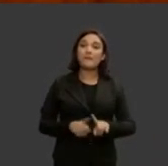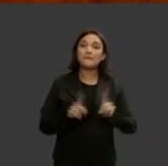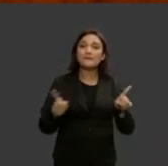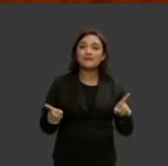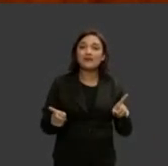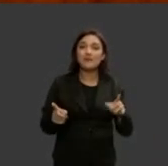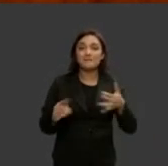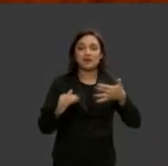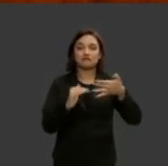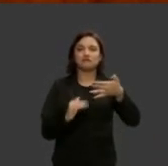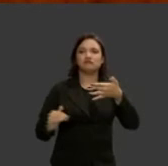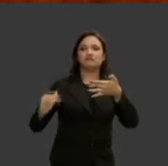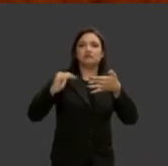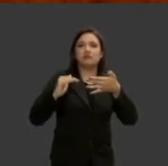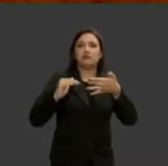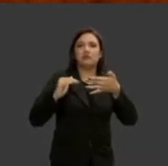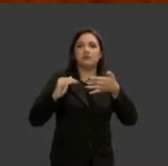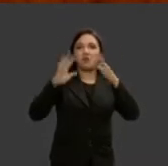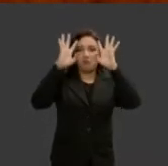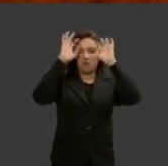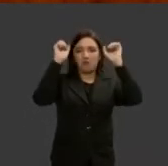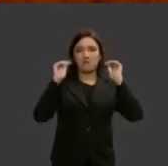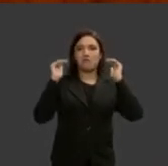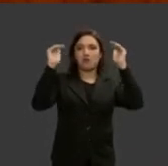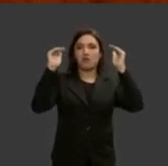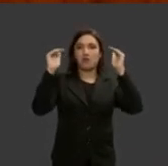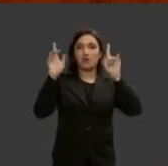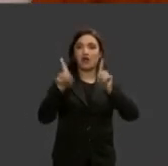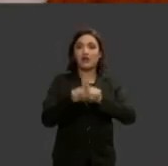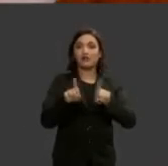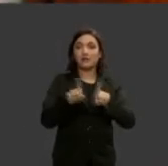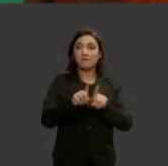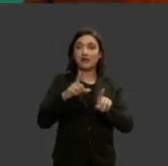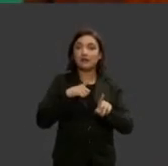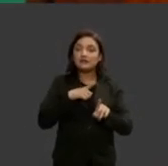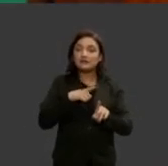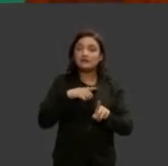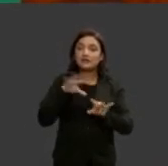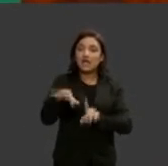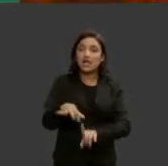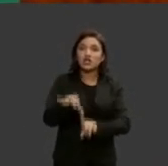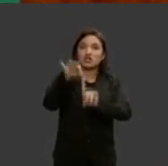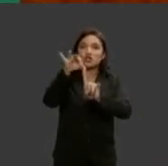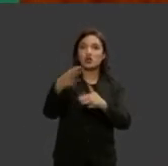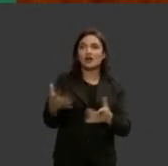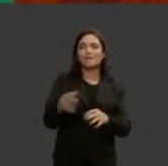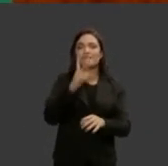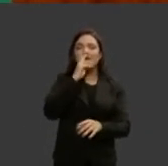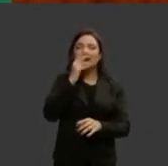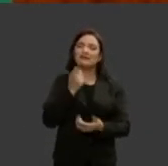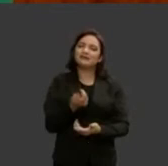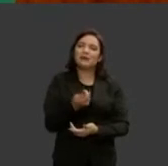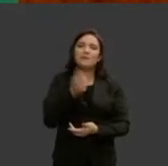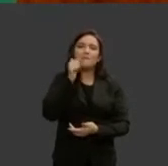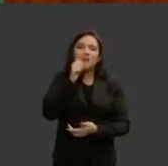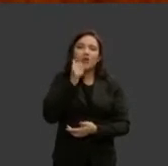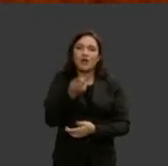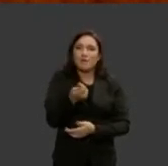superiores e de cargos providos por indicação o que se tem é uma diminuta participação de mulheres